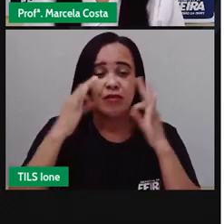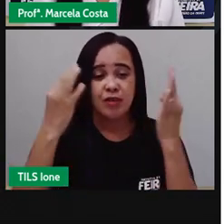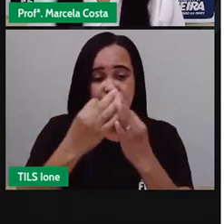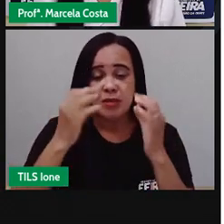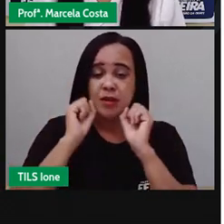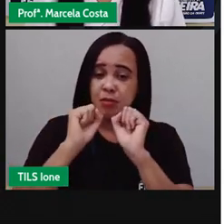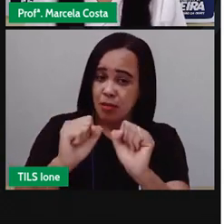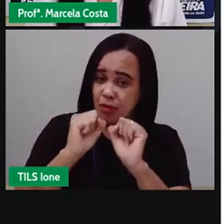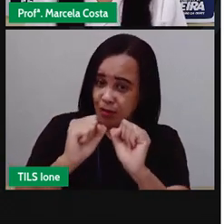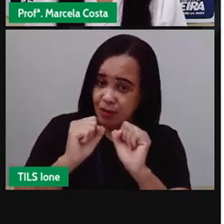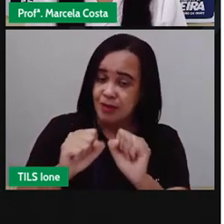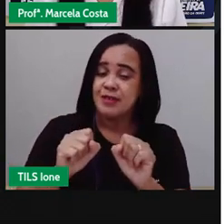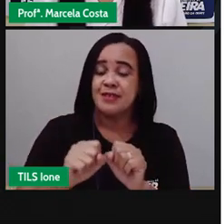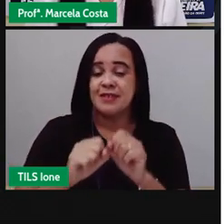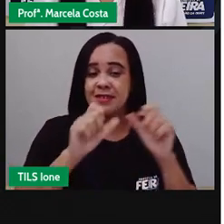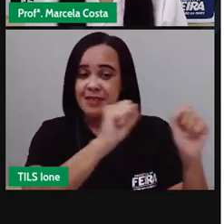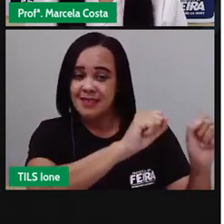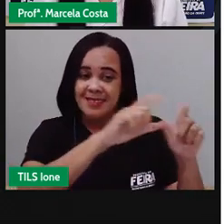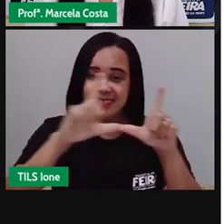que aparece na apresentação.